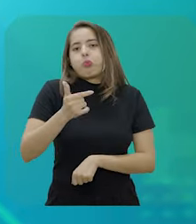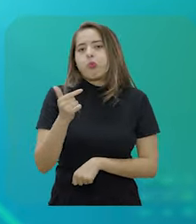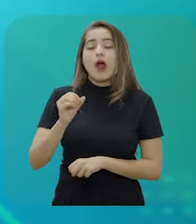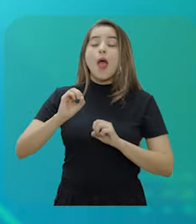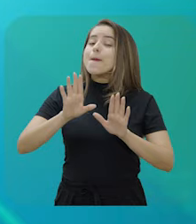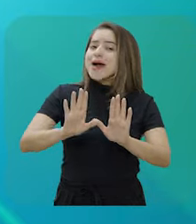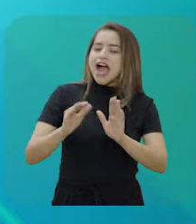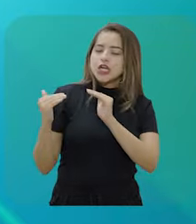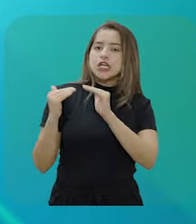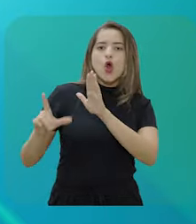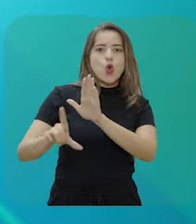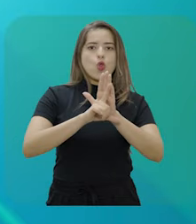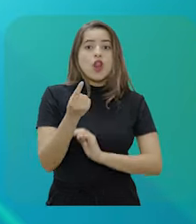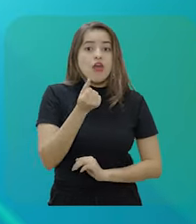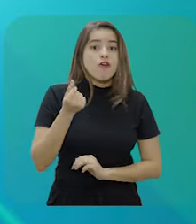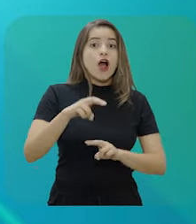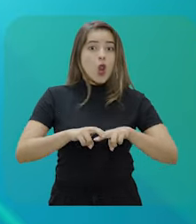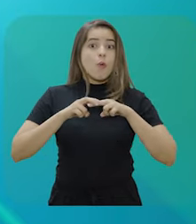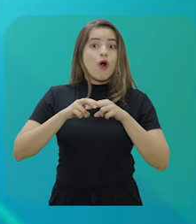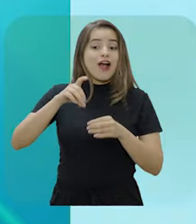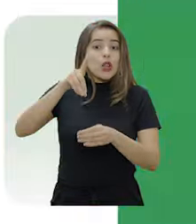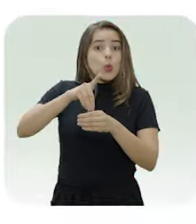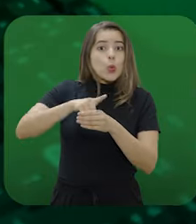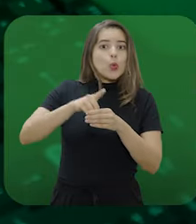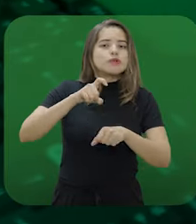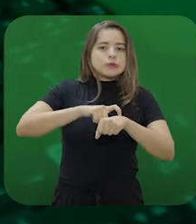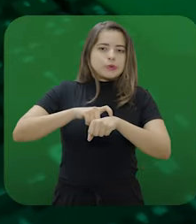valor ser integral ou proporcional ao tempo de contribuição.